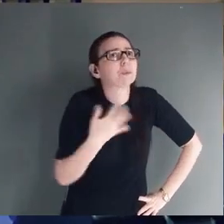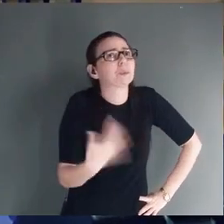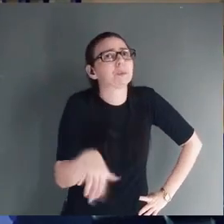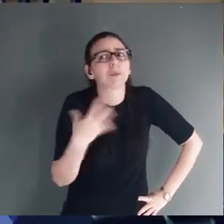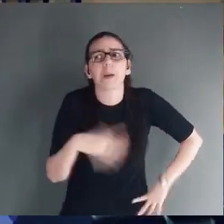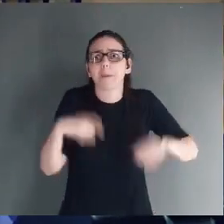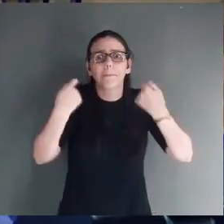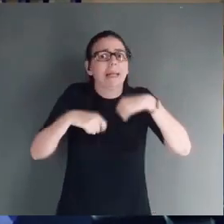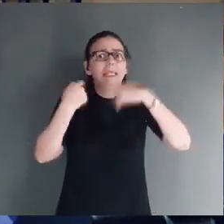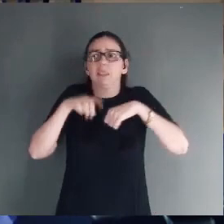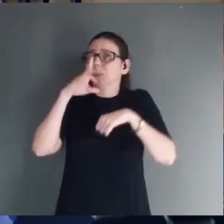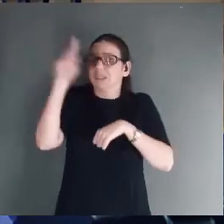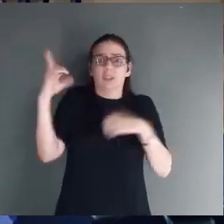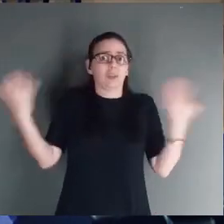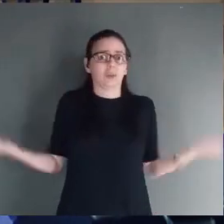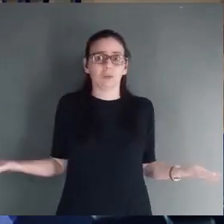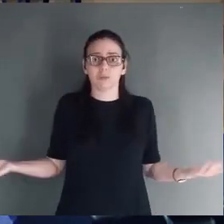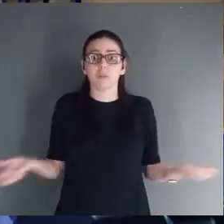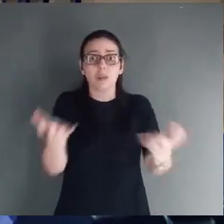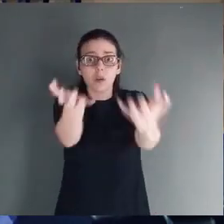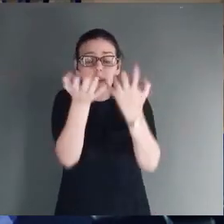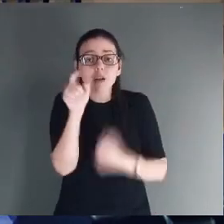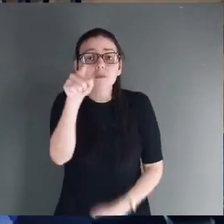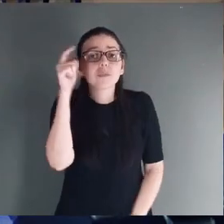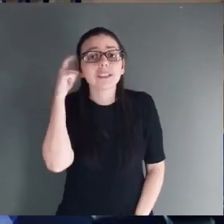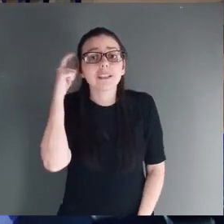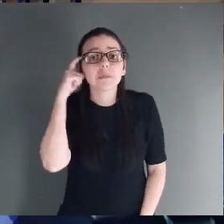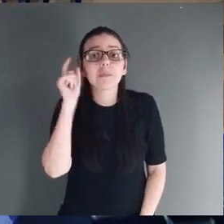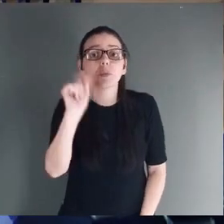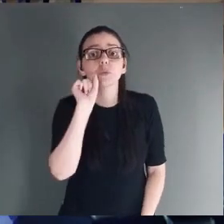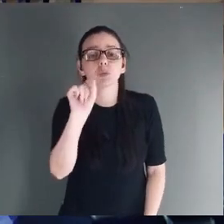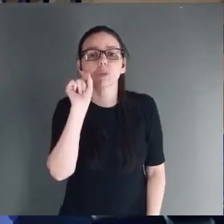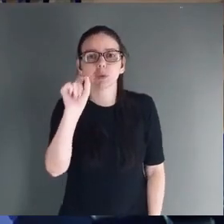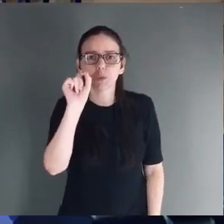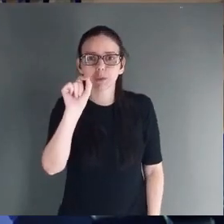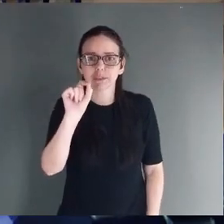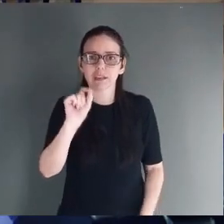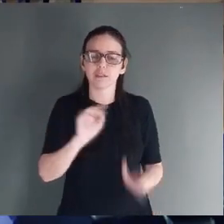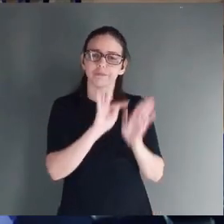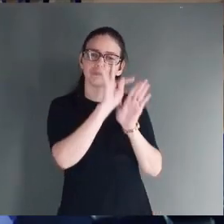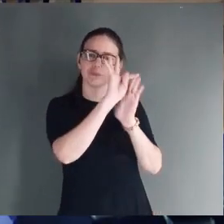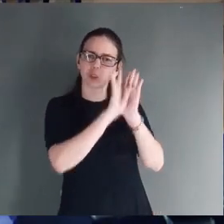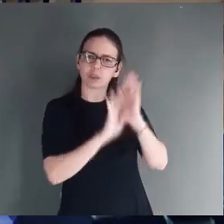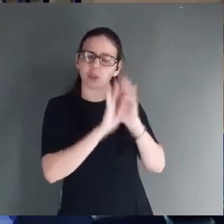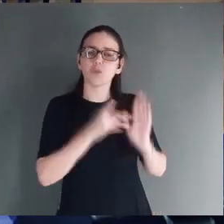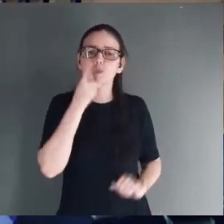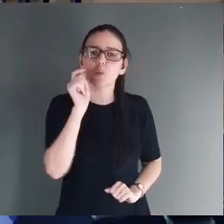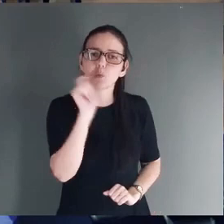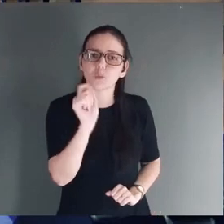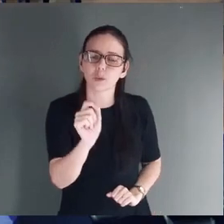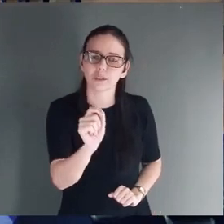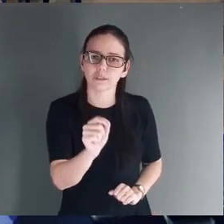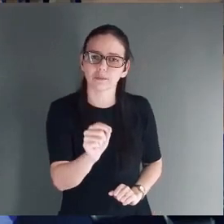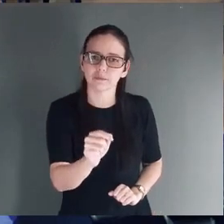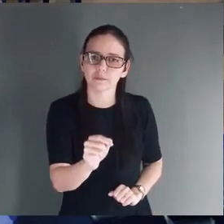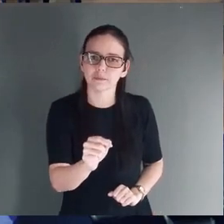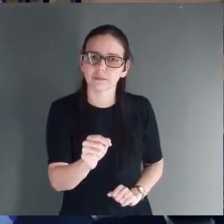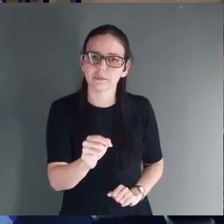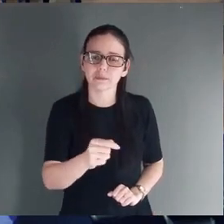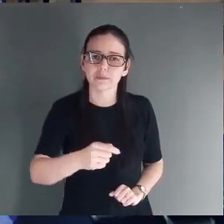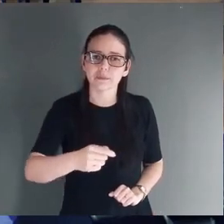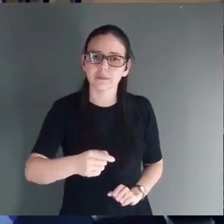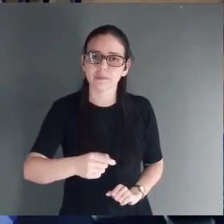Meu Deus, eu quero que você pense, e interessante desse texto, é que, é que quando os